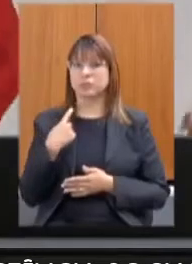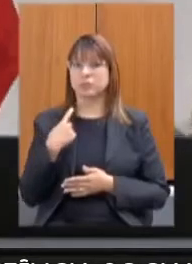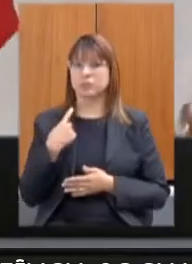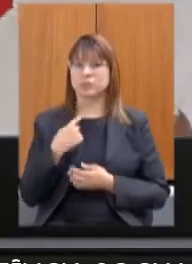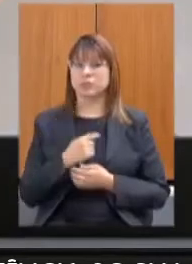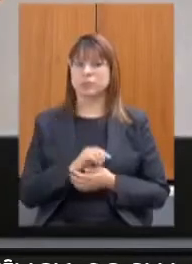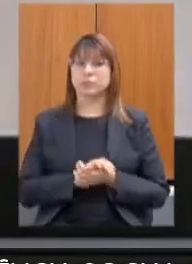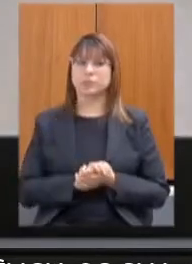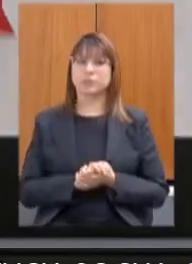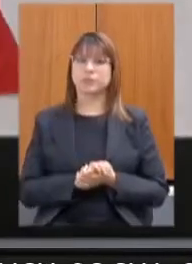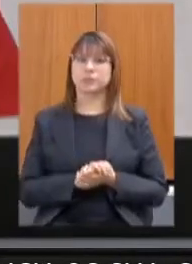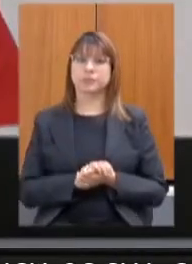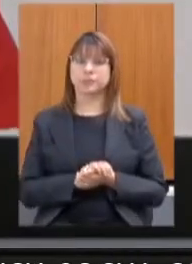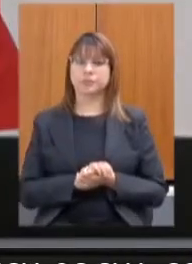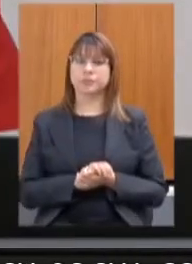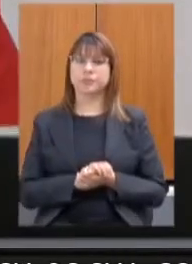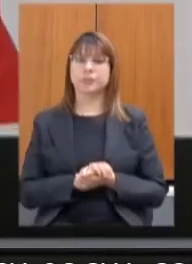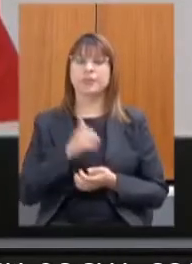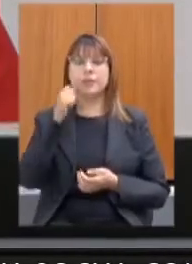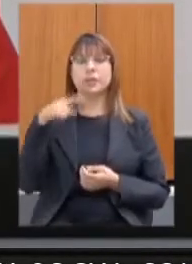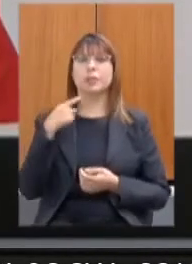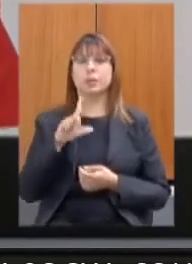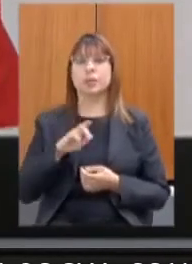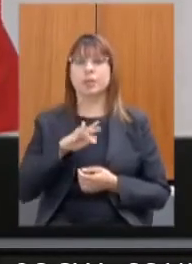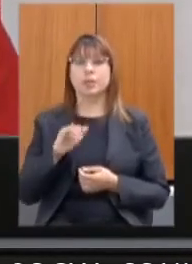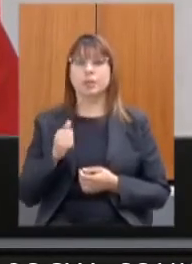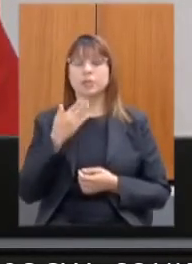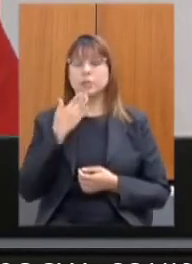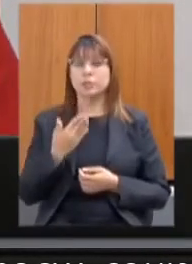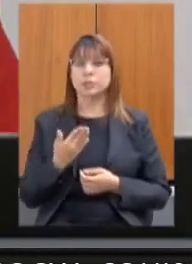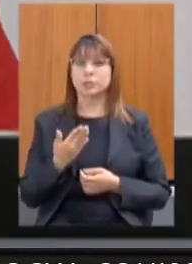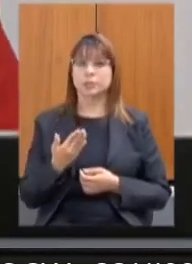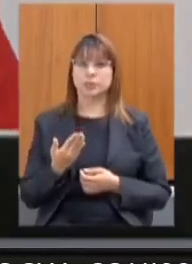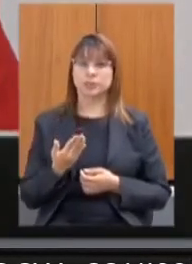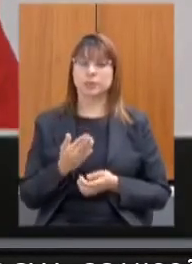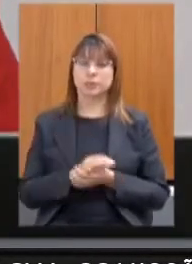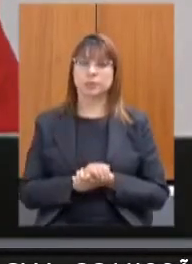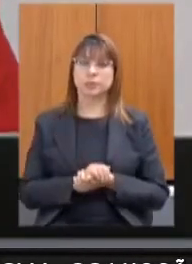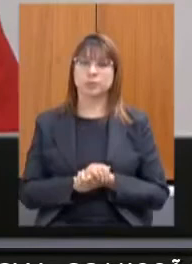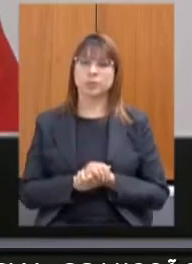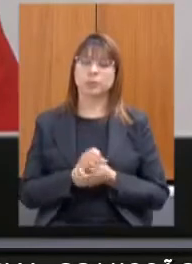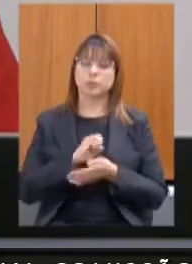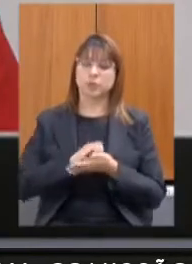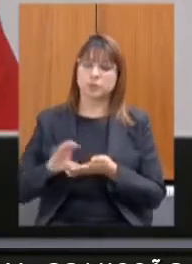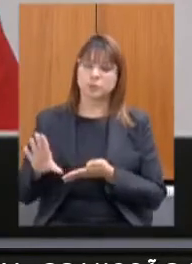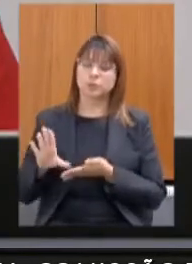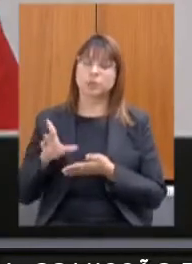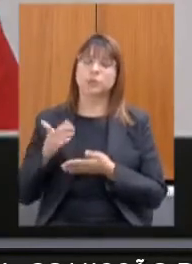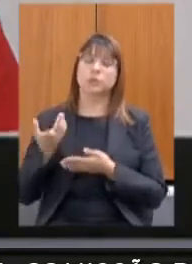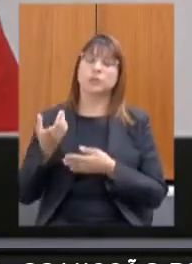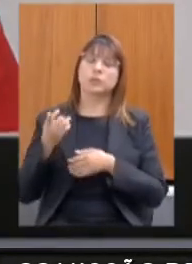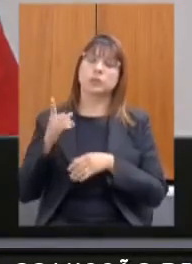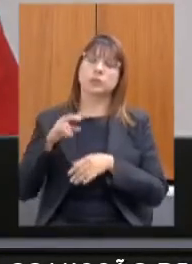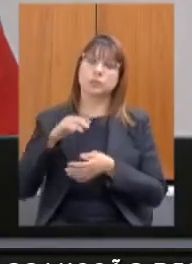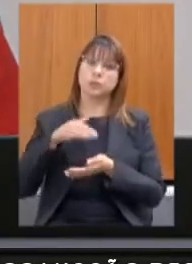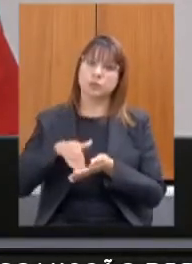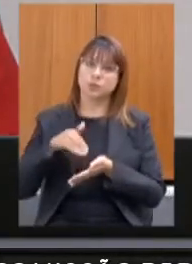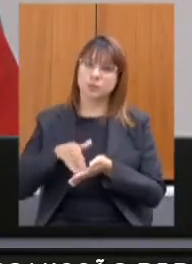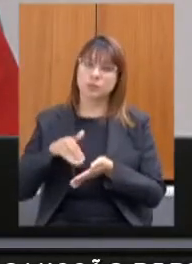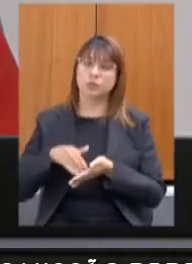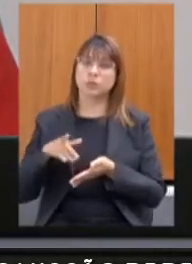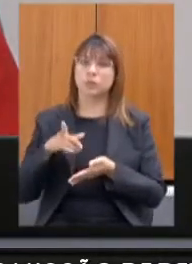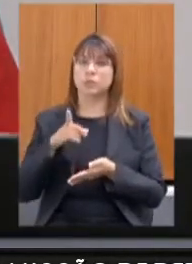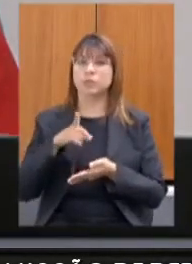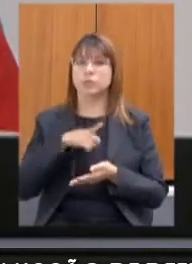ok da deputada Leninha requer que seja encaminhada a C10 e pedir de providência para que promova